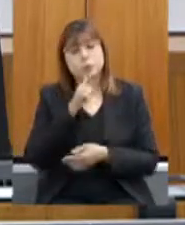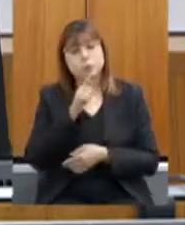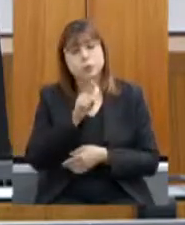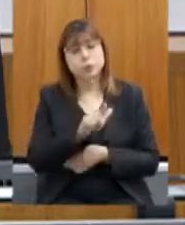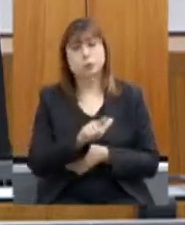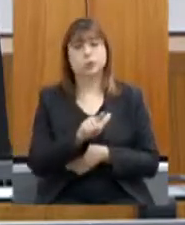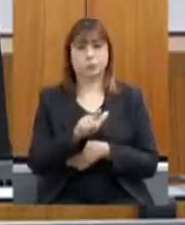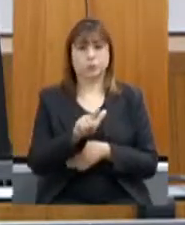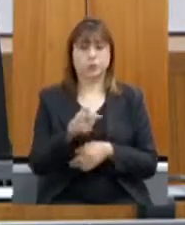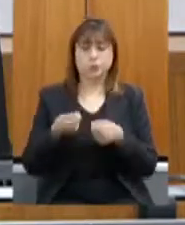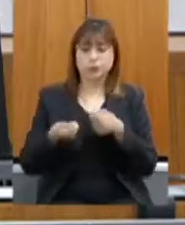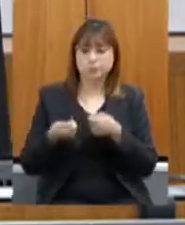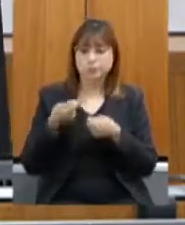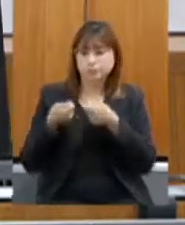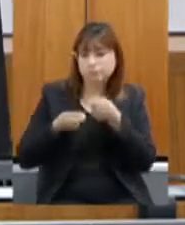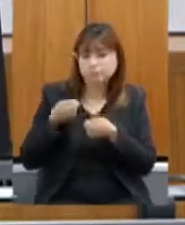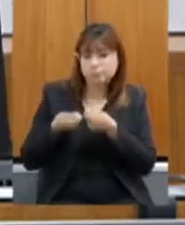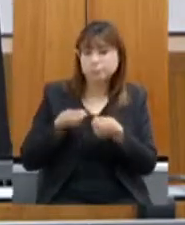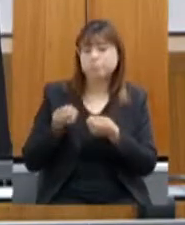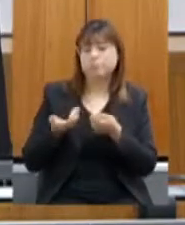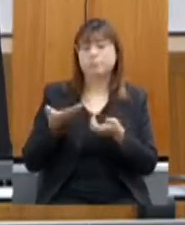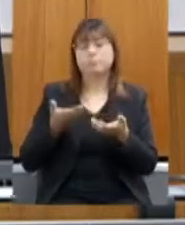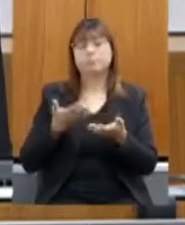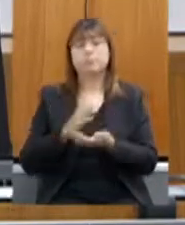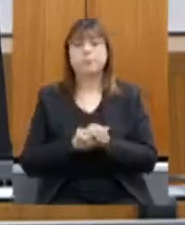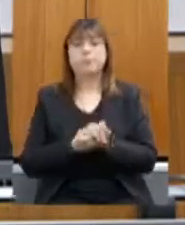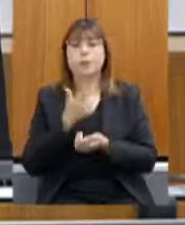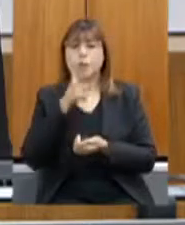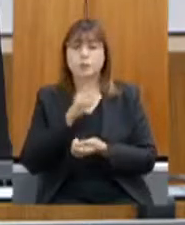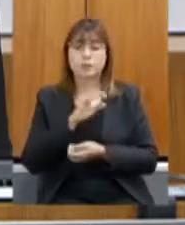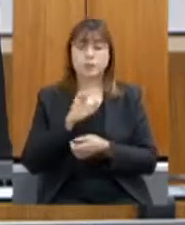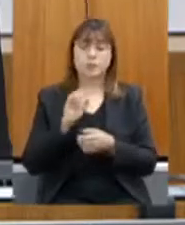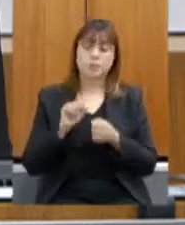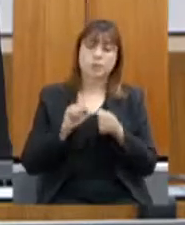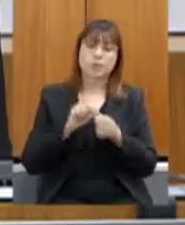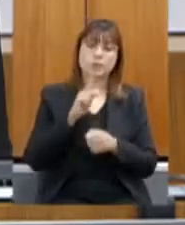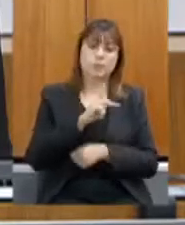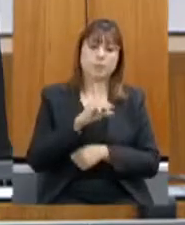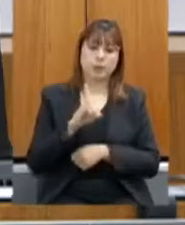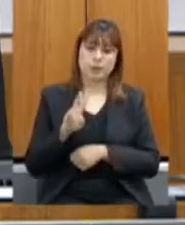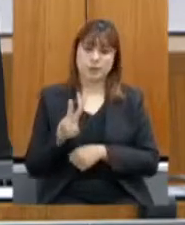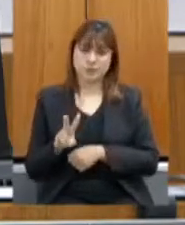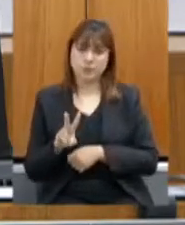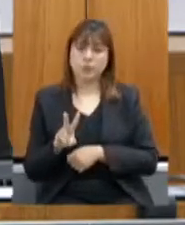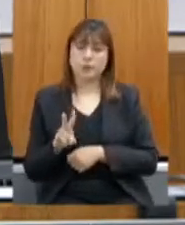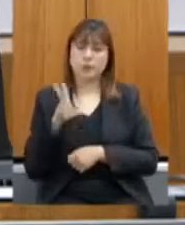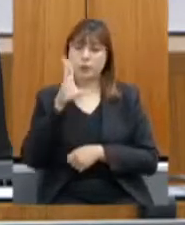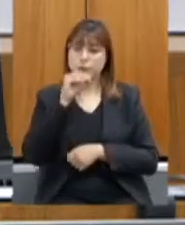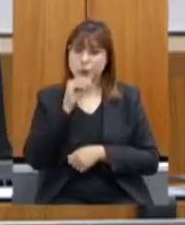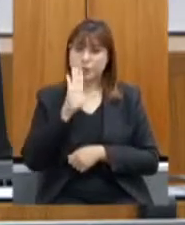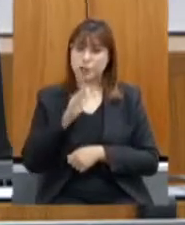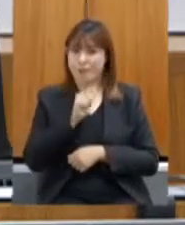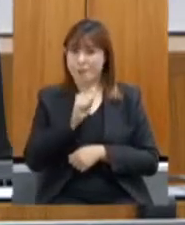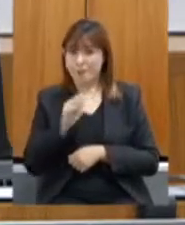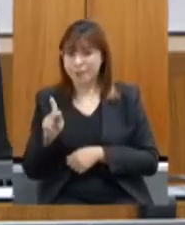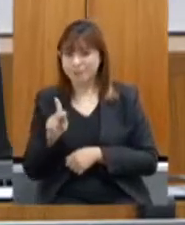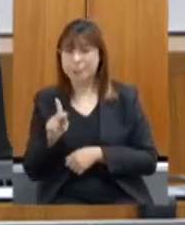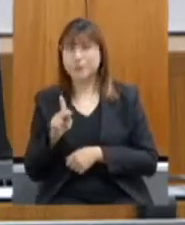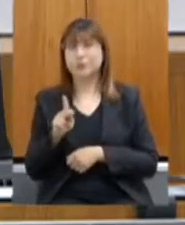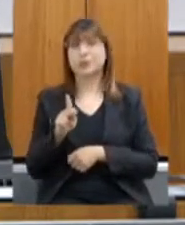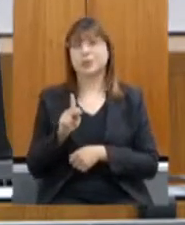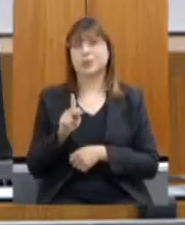numa negociação, que a gente fizesse um PDV para que os funcionários já aposentados, ou a grande parte